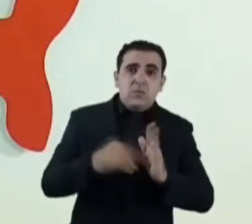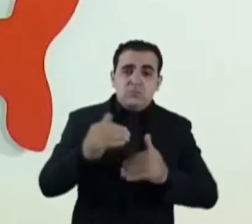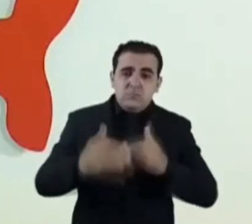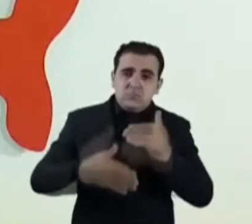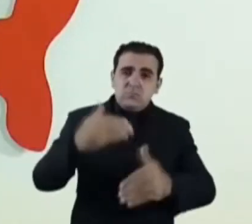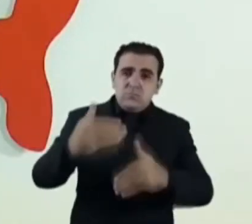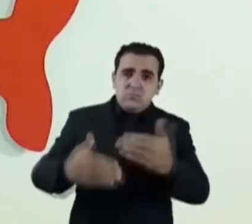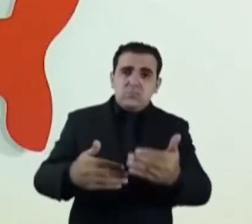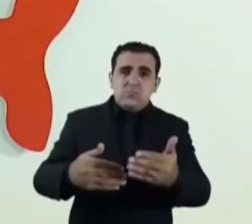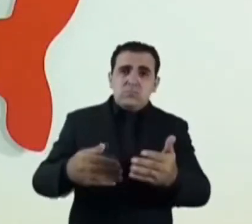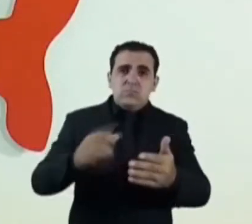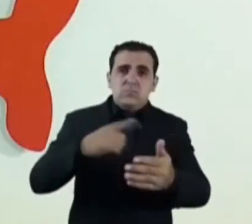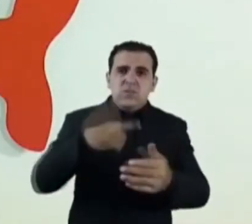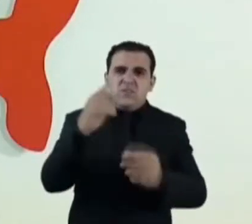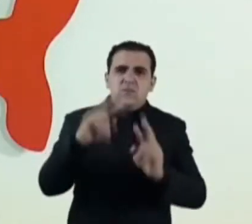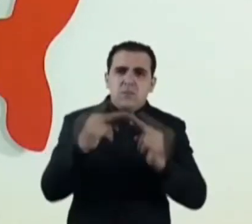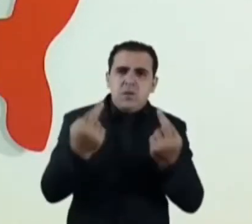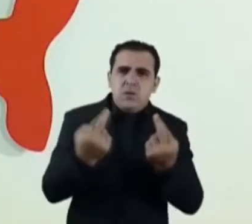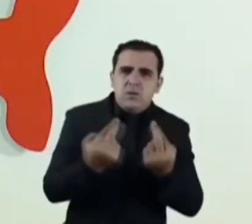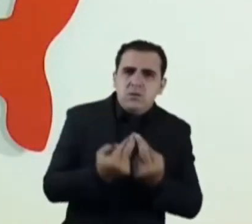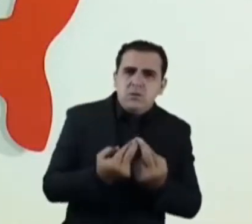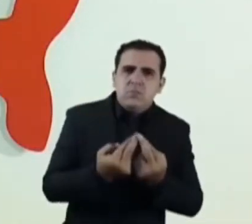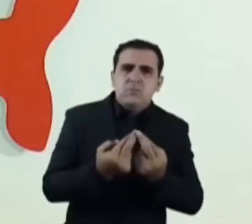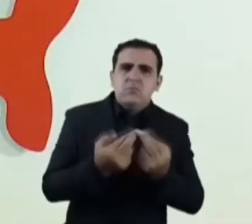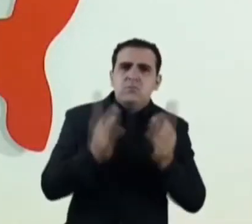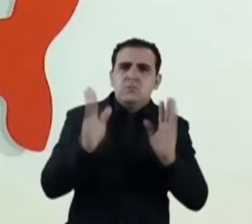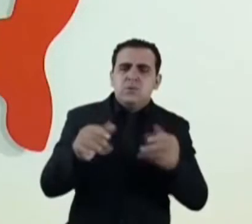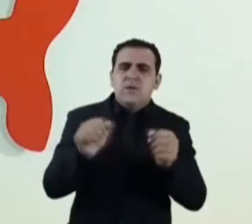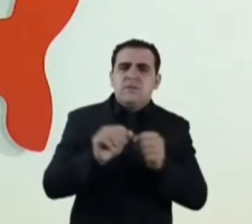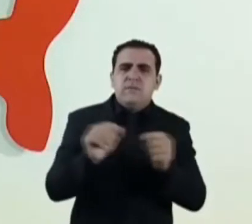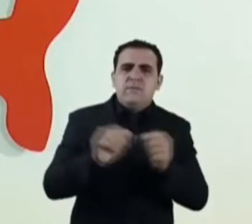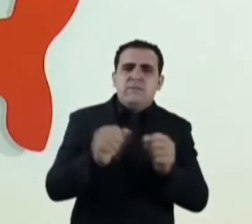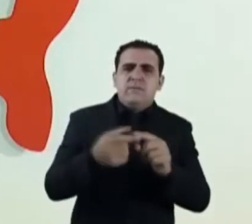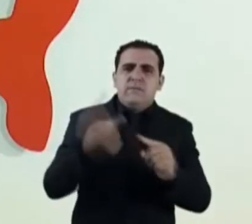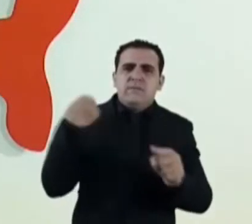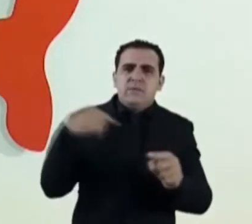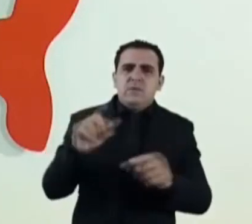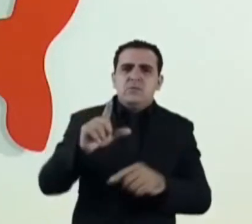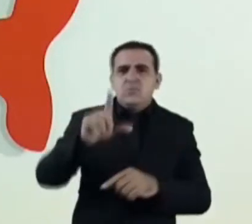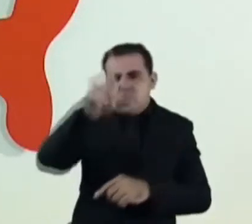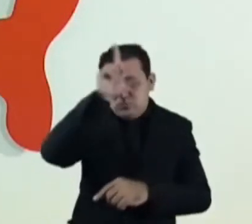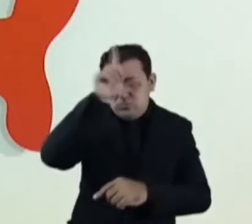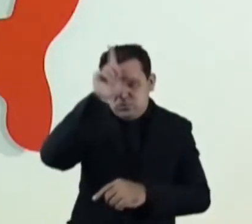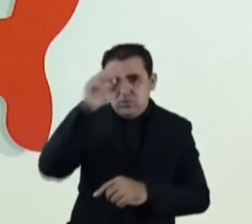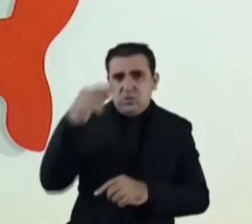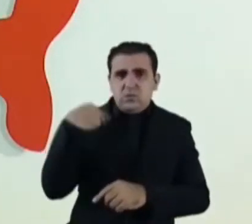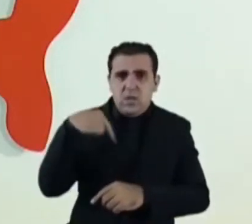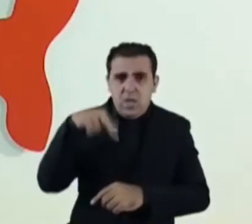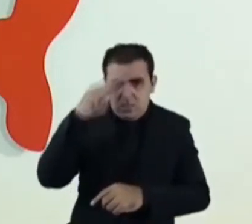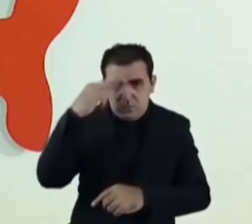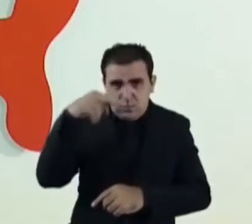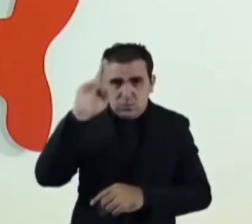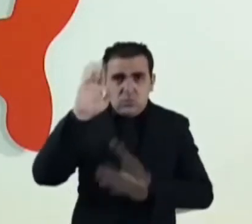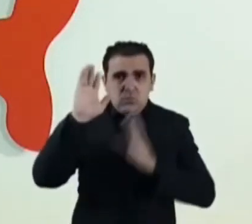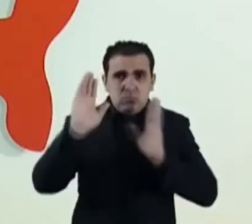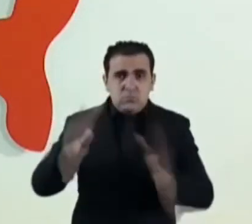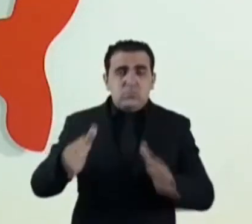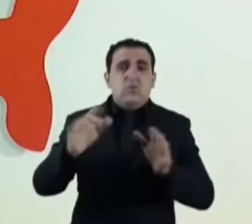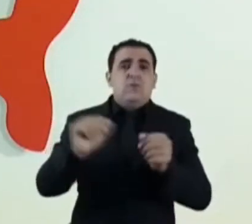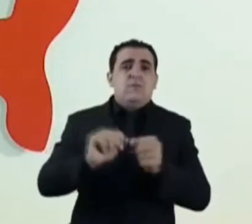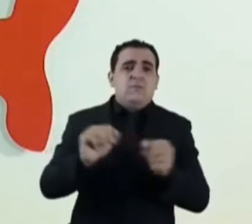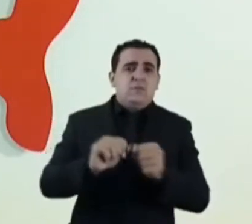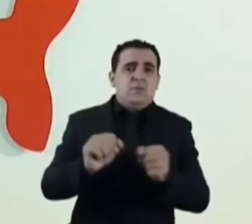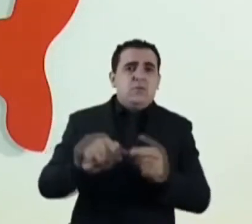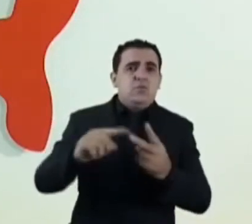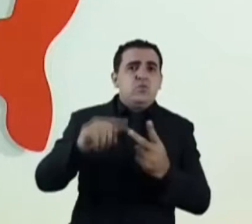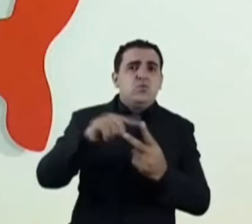em tramitação. Houve uma reunião que fiz com líderes religiosos. Na verdade,